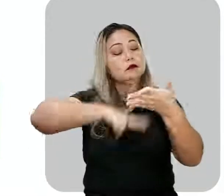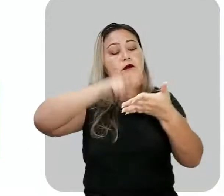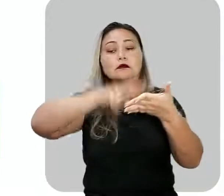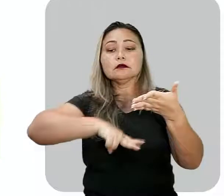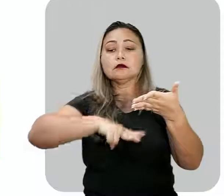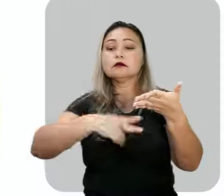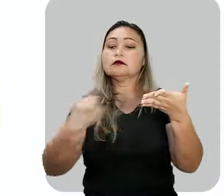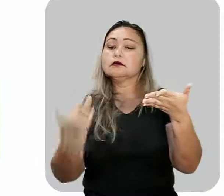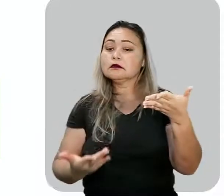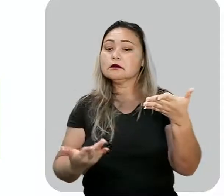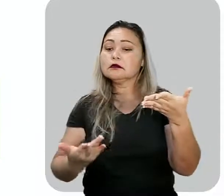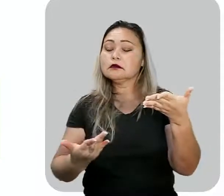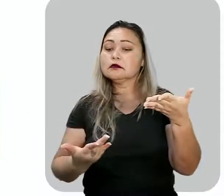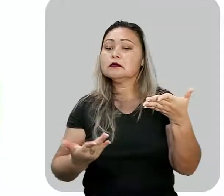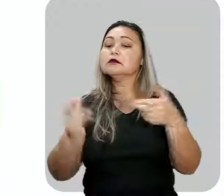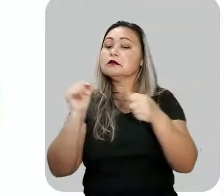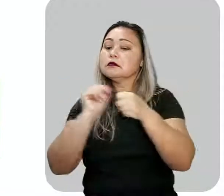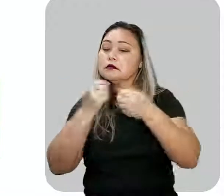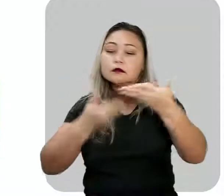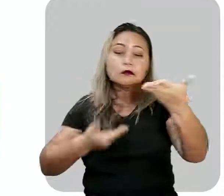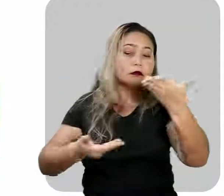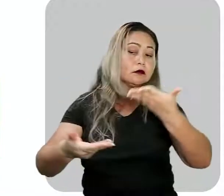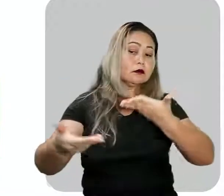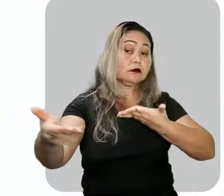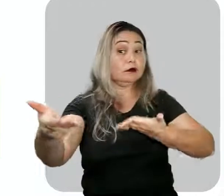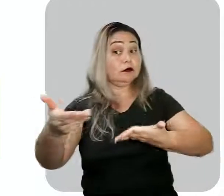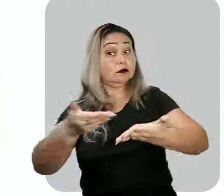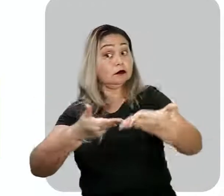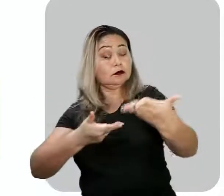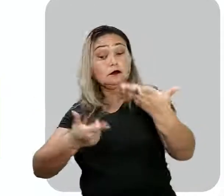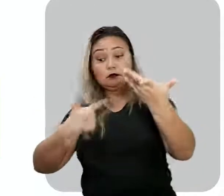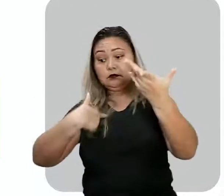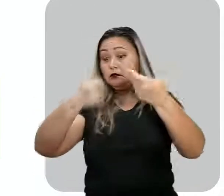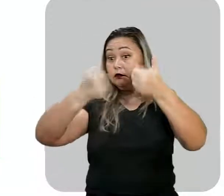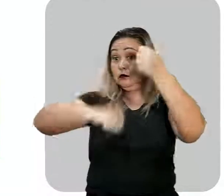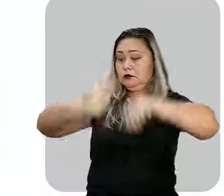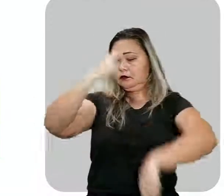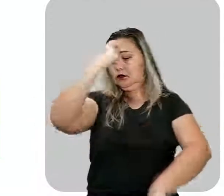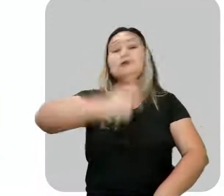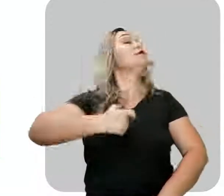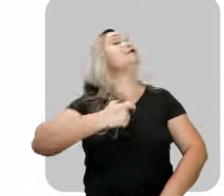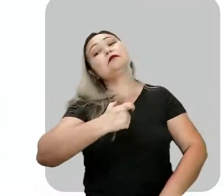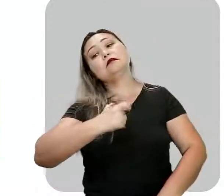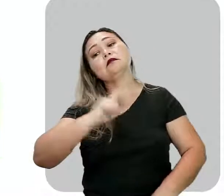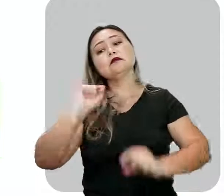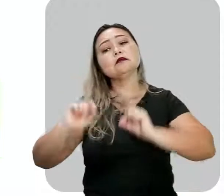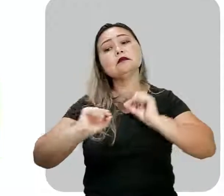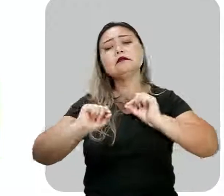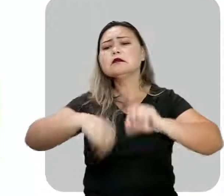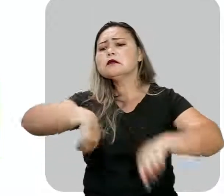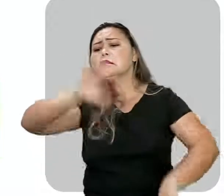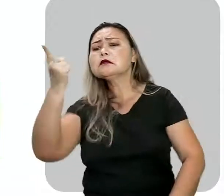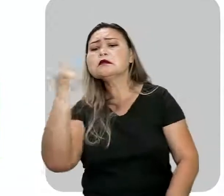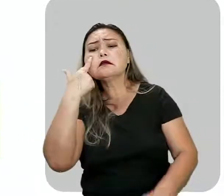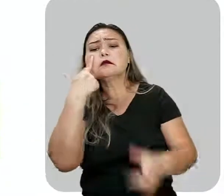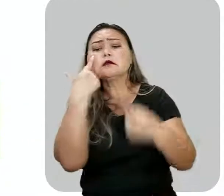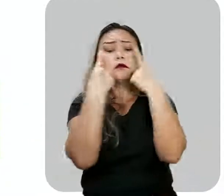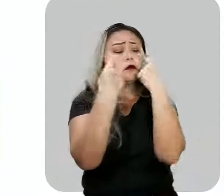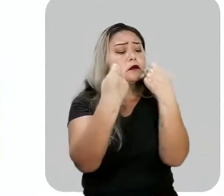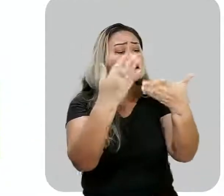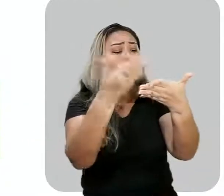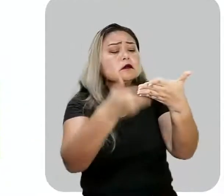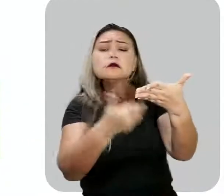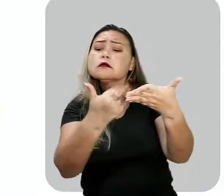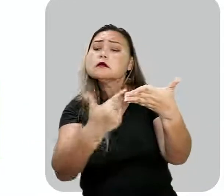trouxemos para fazer essa interação e você fazer essa alta avaliação. O que mais chamou a atenção no